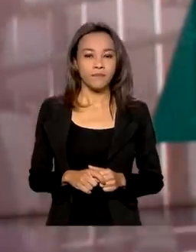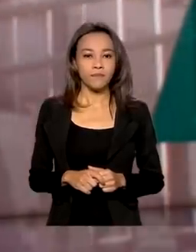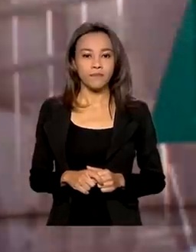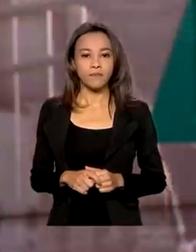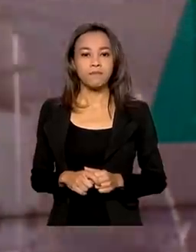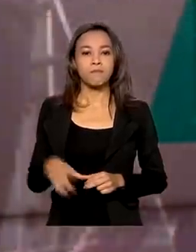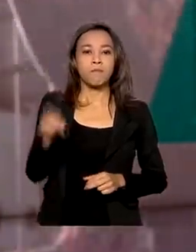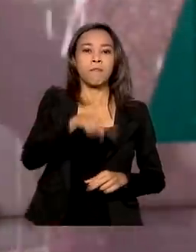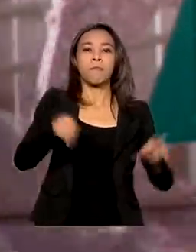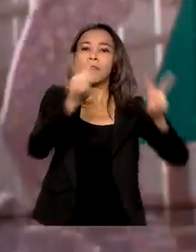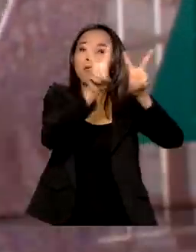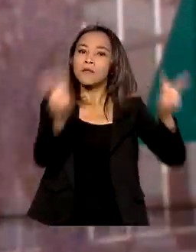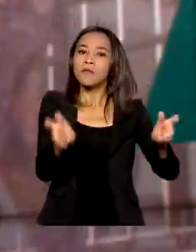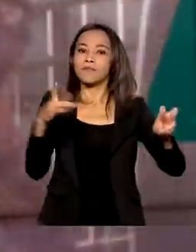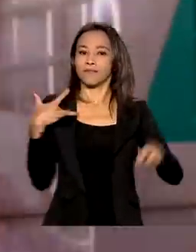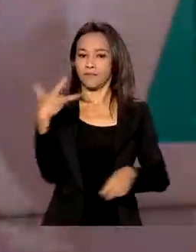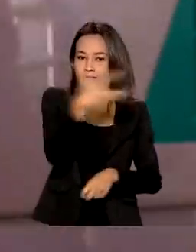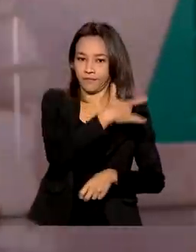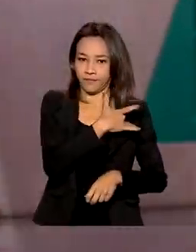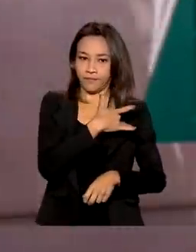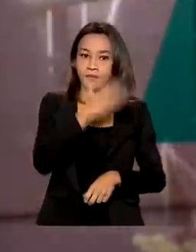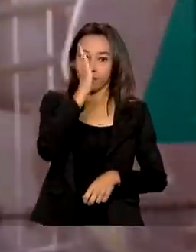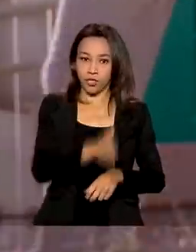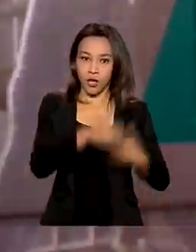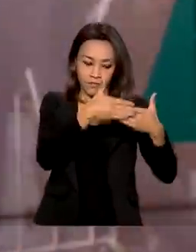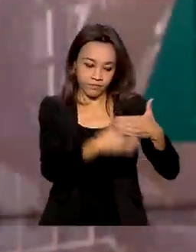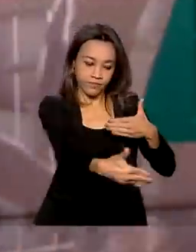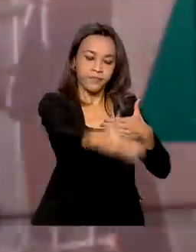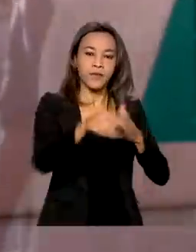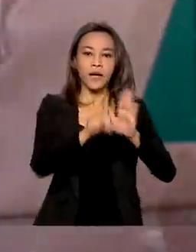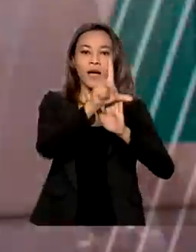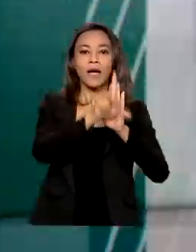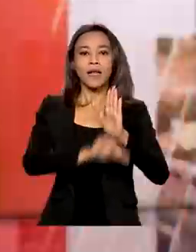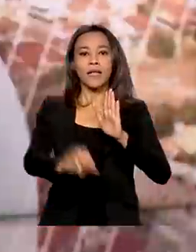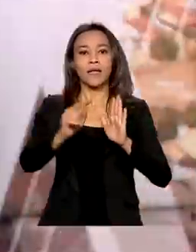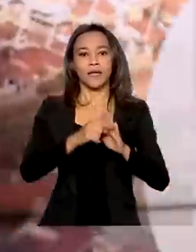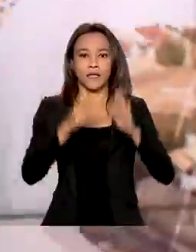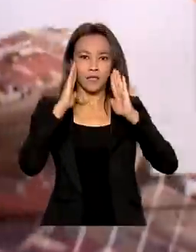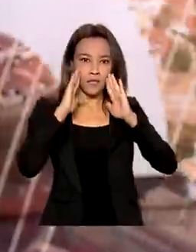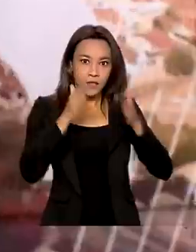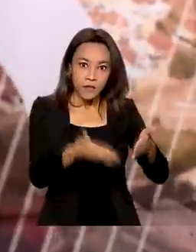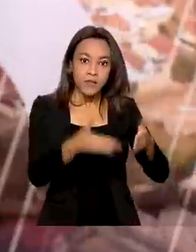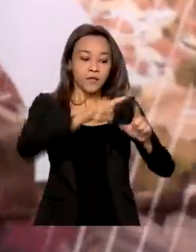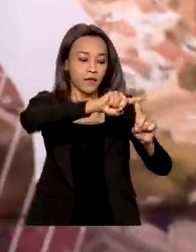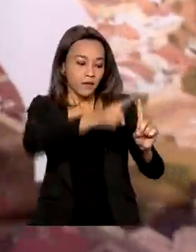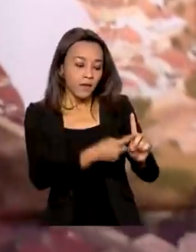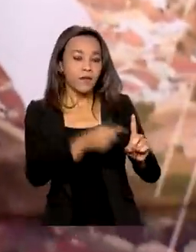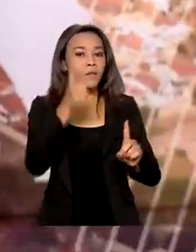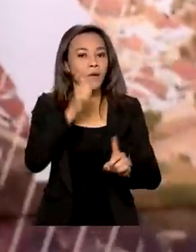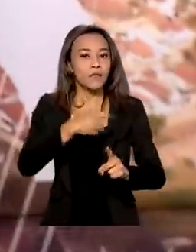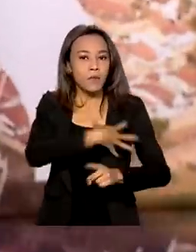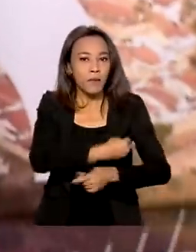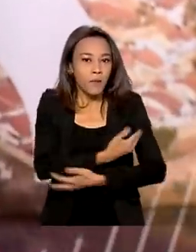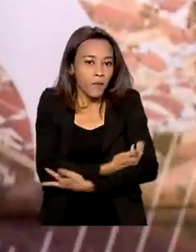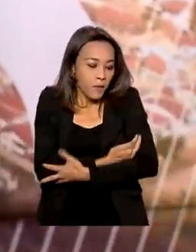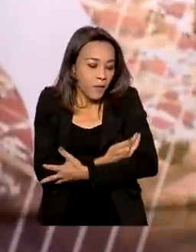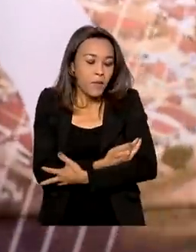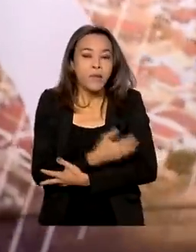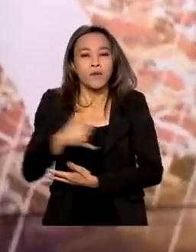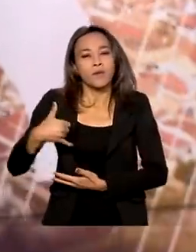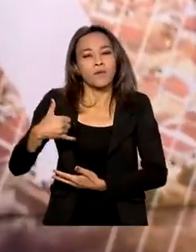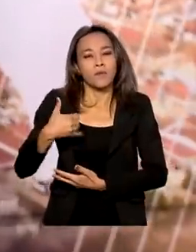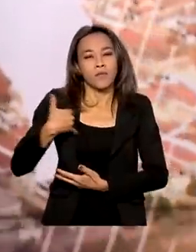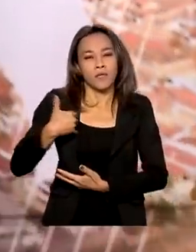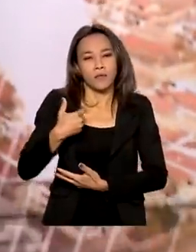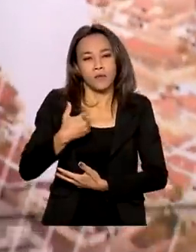O assunto agora é saúde. Está em vigor a lei que prioriza grávidas, lactantes e mulheres que tiveram bebê há menos de